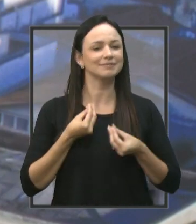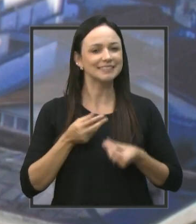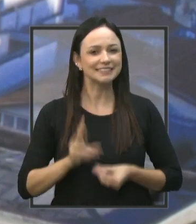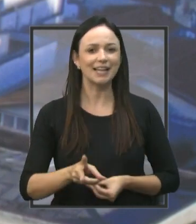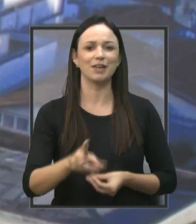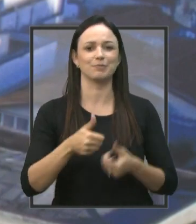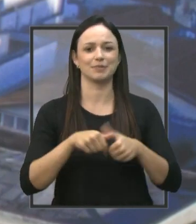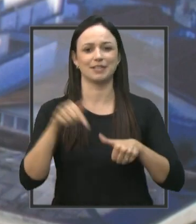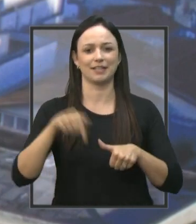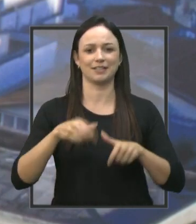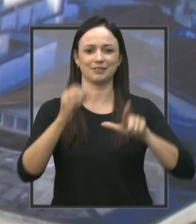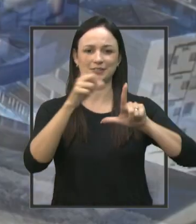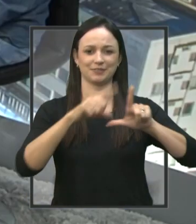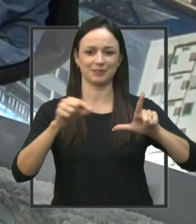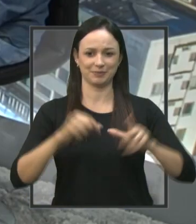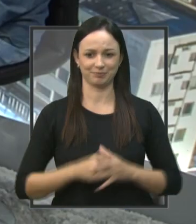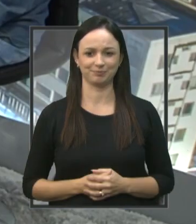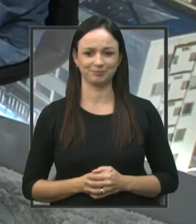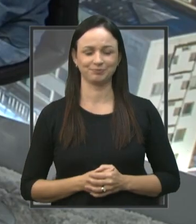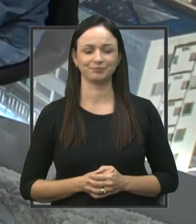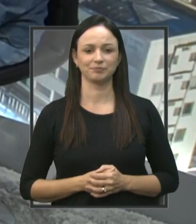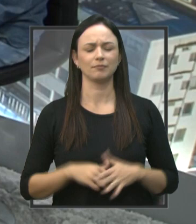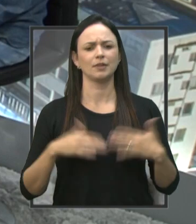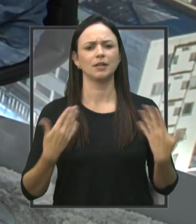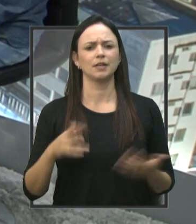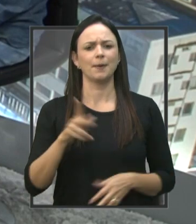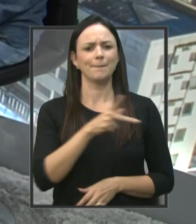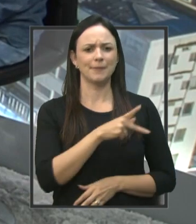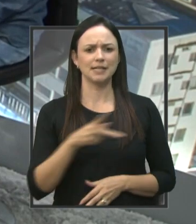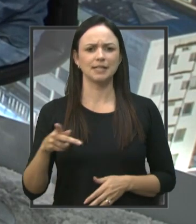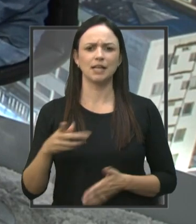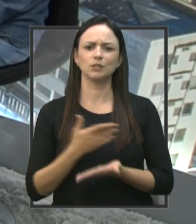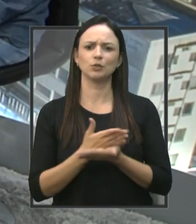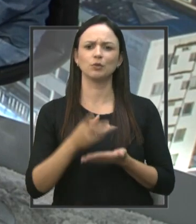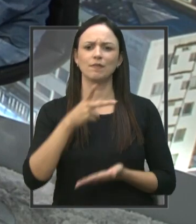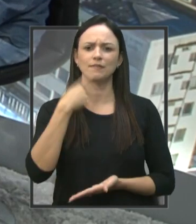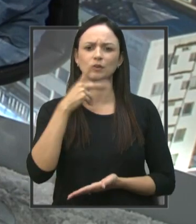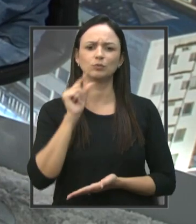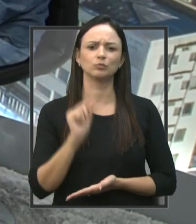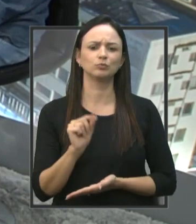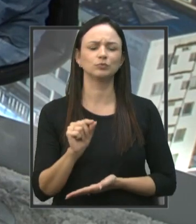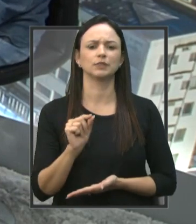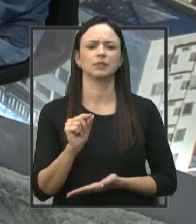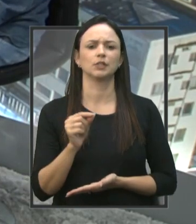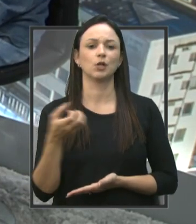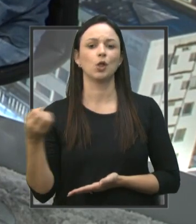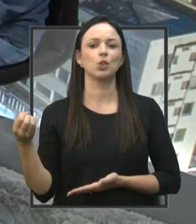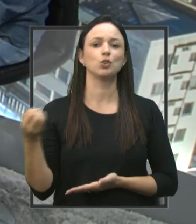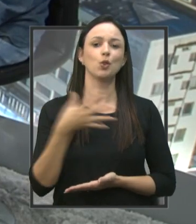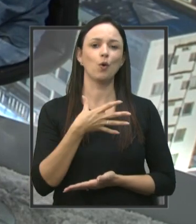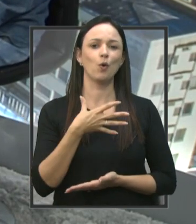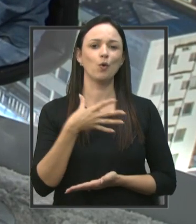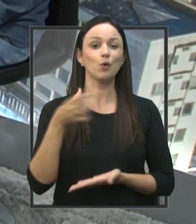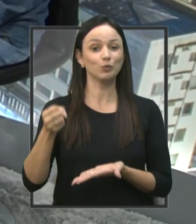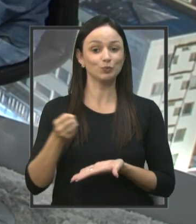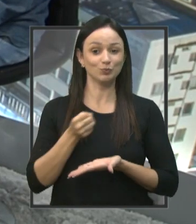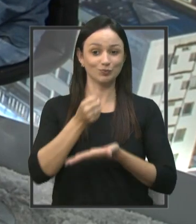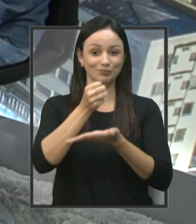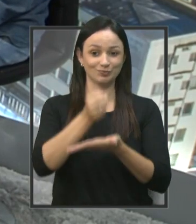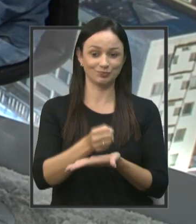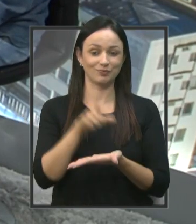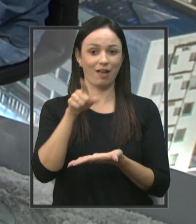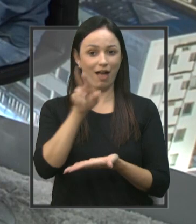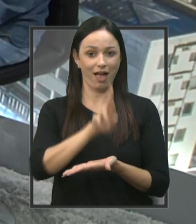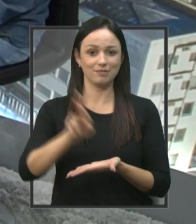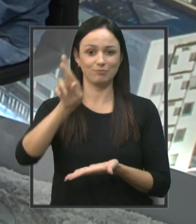estar aqui na TV Câmara. Bom, presidente, a gente começa falando justamente sobre essa nova função pela qual o senhor é